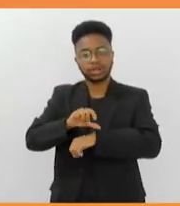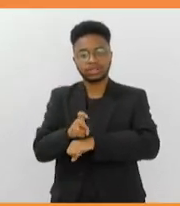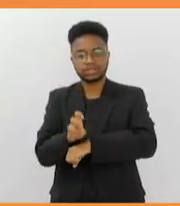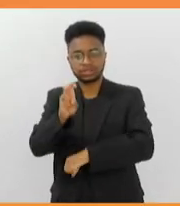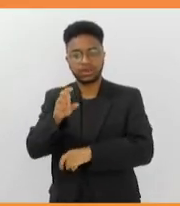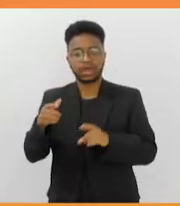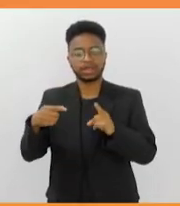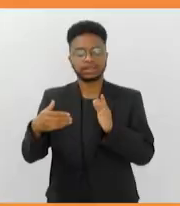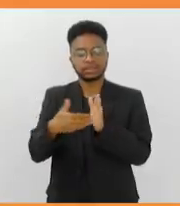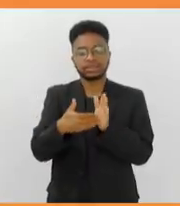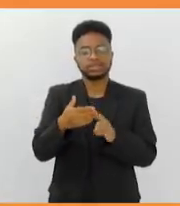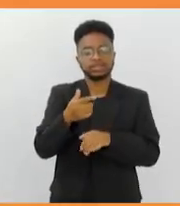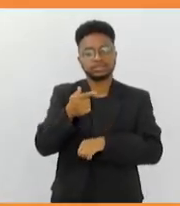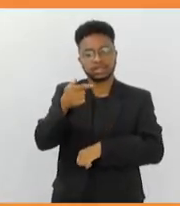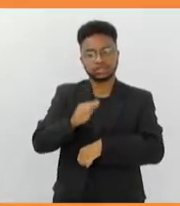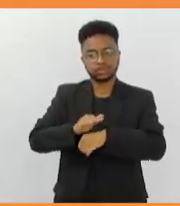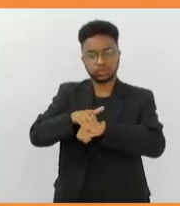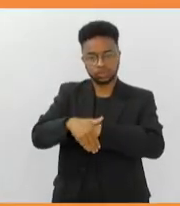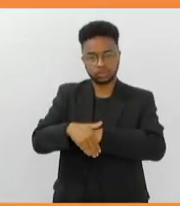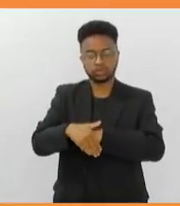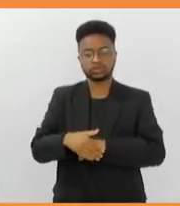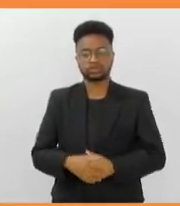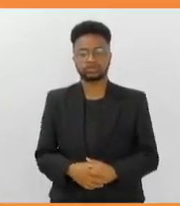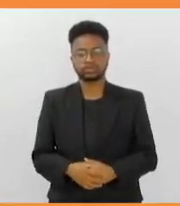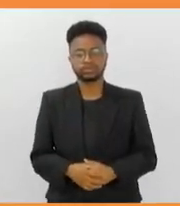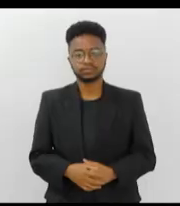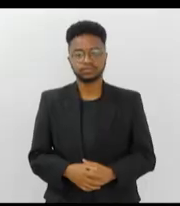7 da noite, na varanda da Casa França Brasil.